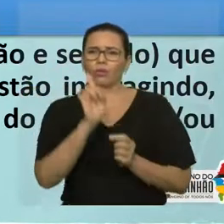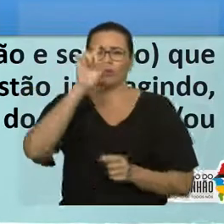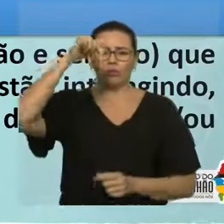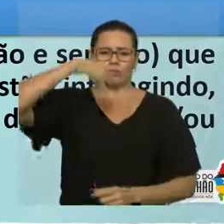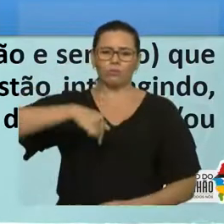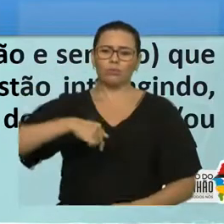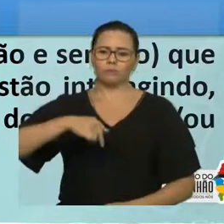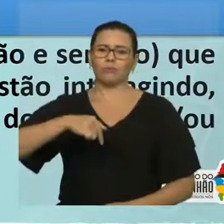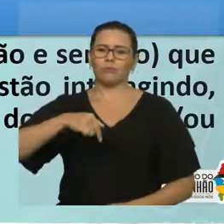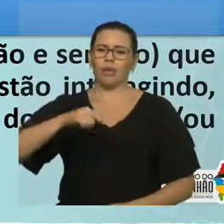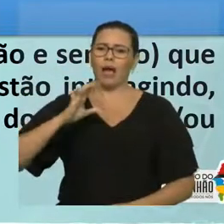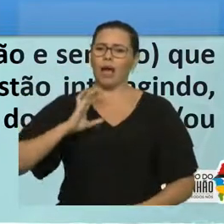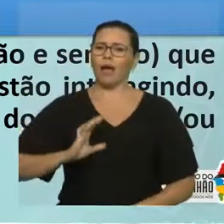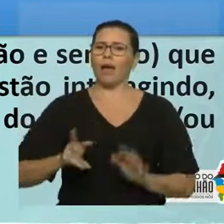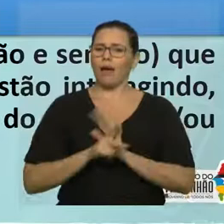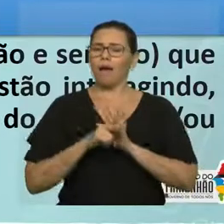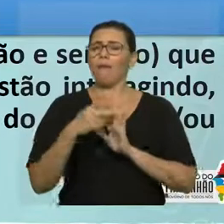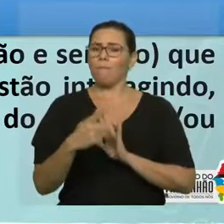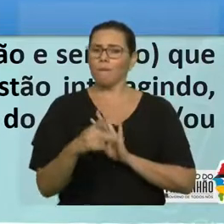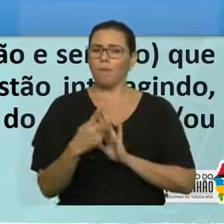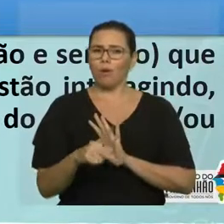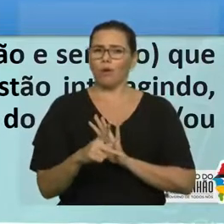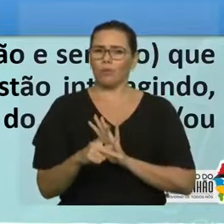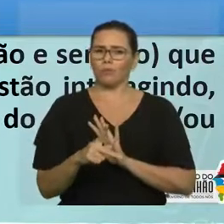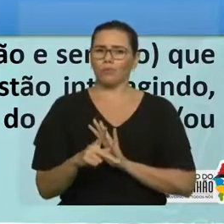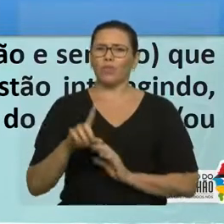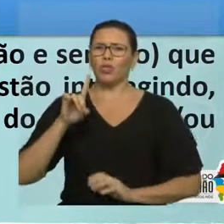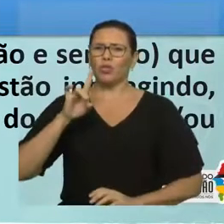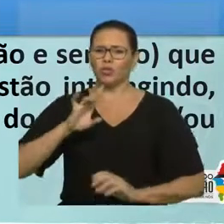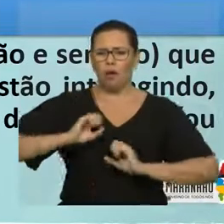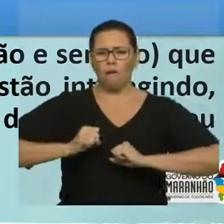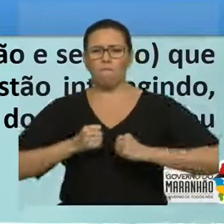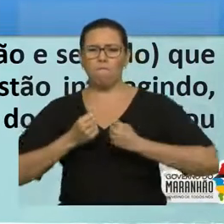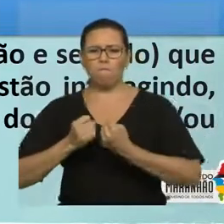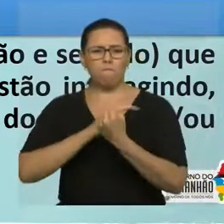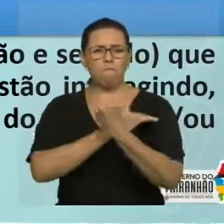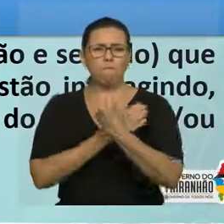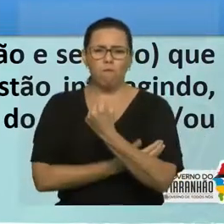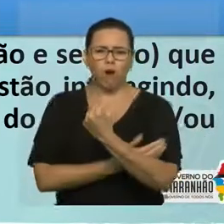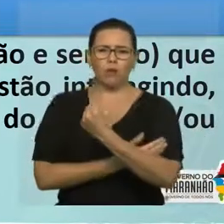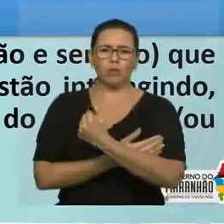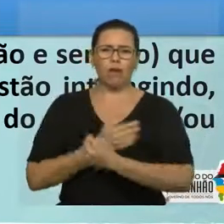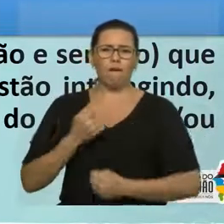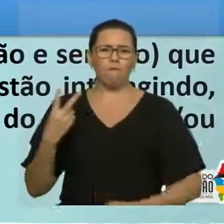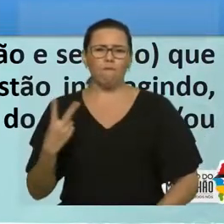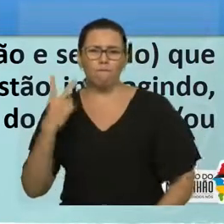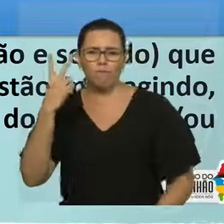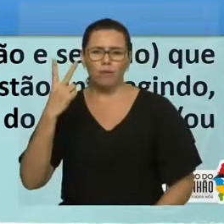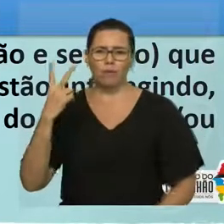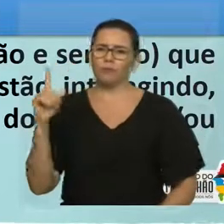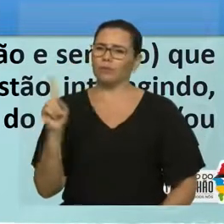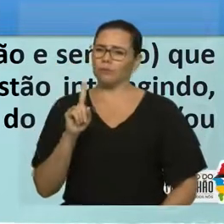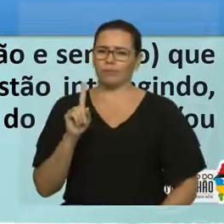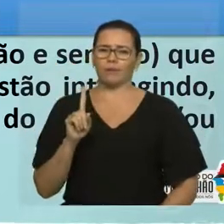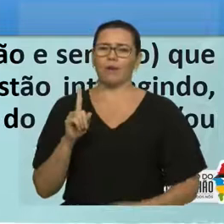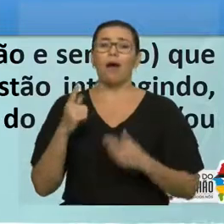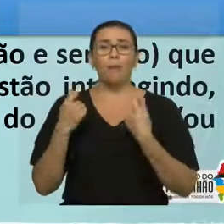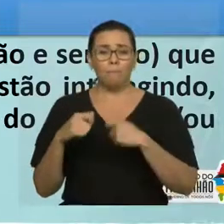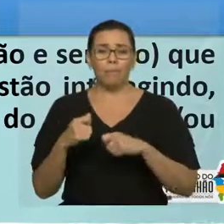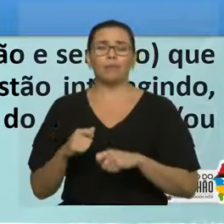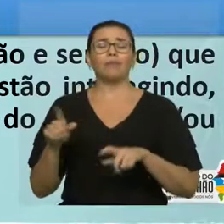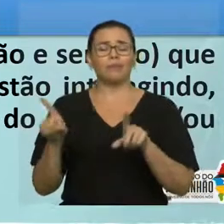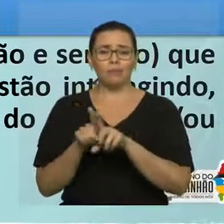caracterizada, né? Então, força não pode ter só intensidade. Então, se você vai aplicar força em um objeto ou em alguém, você vai precisar